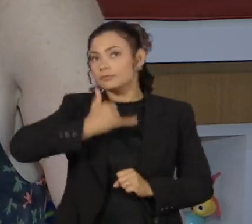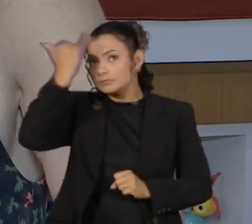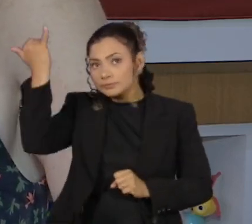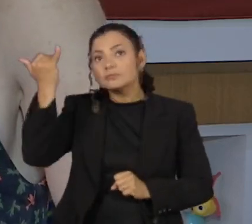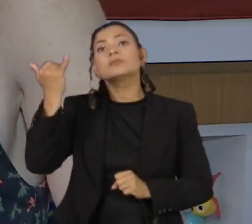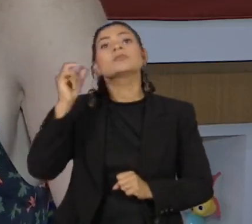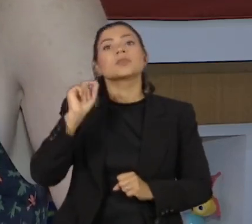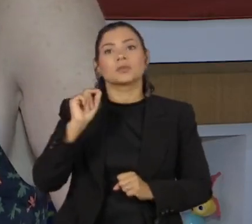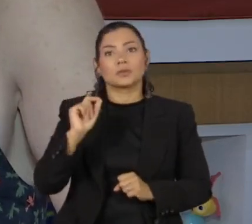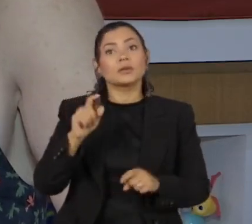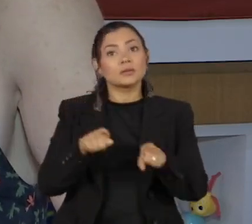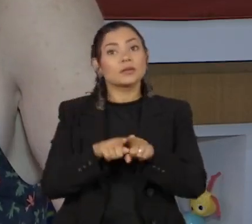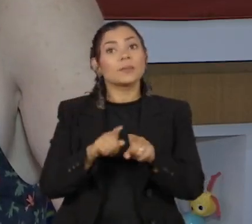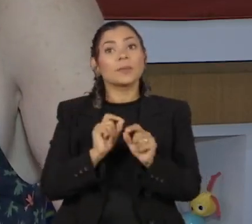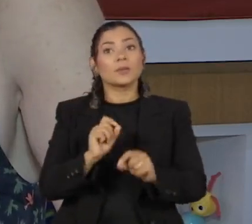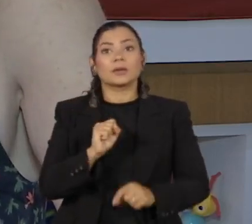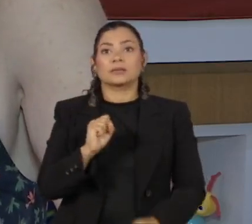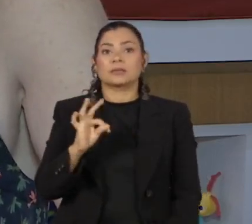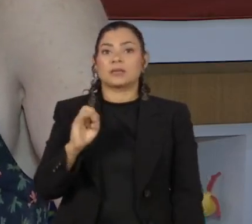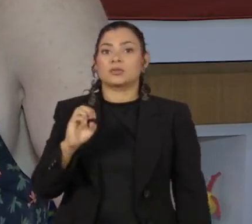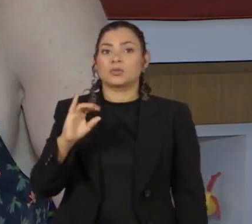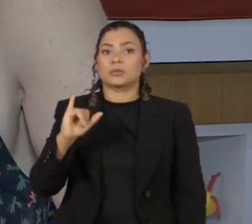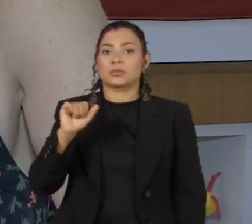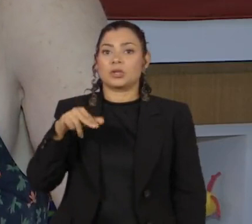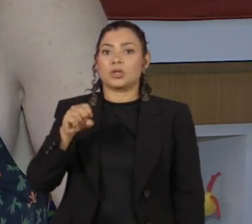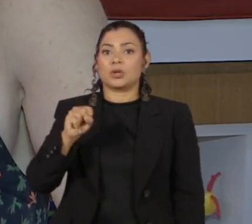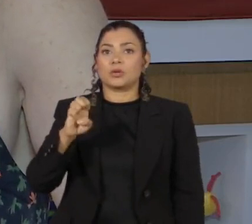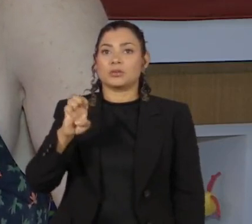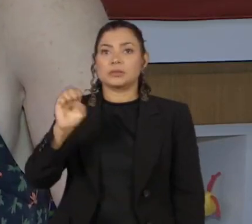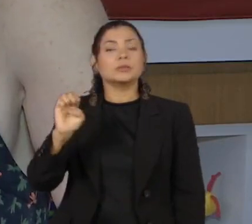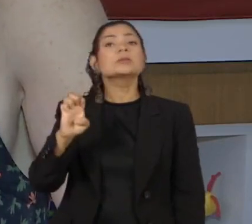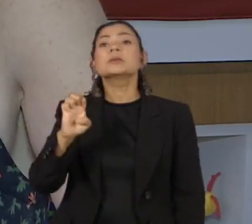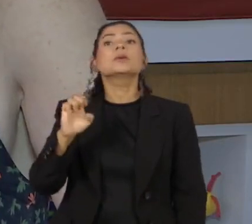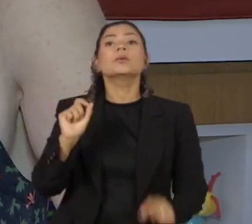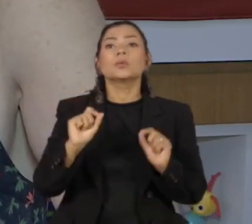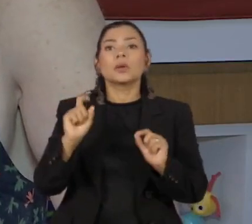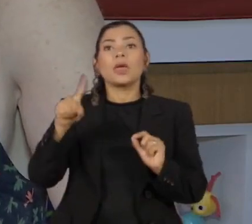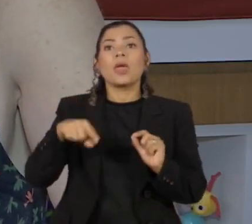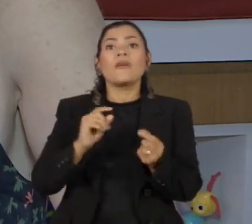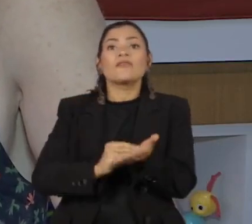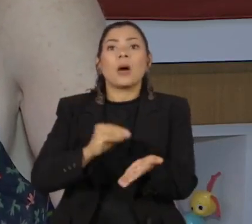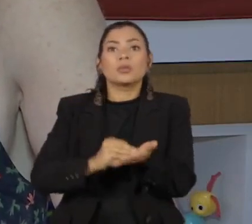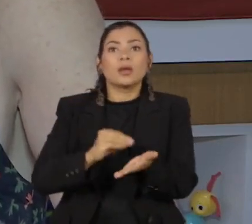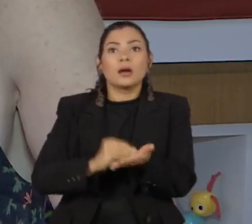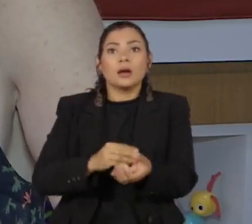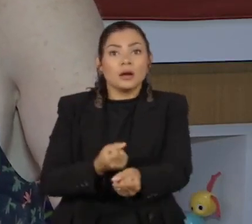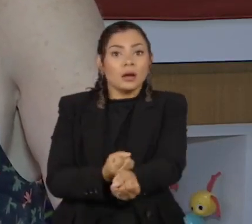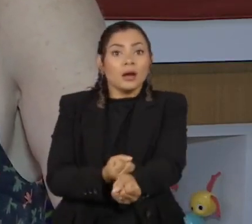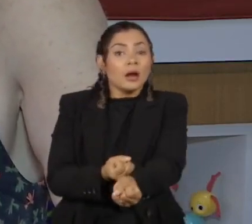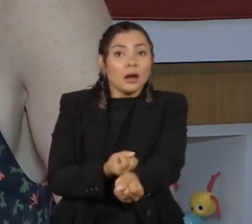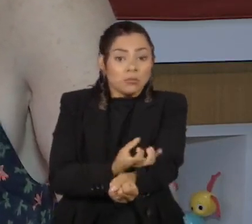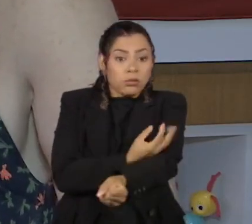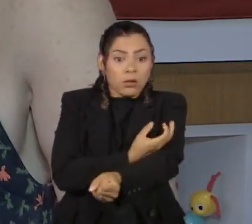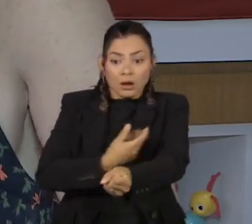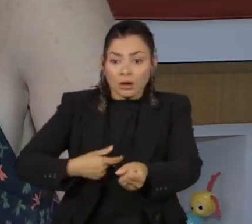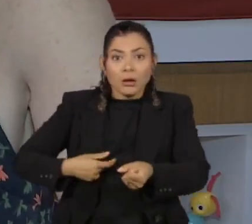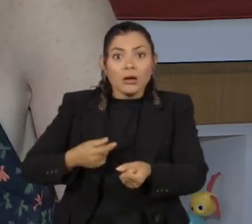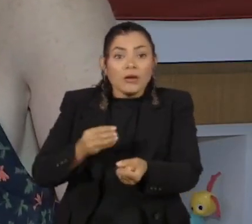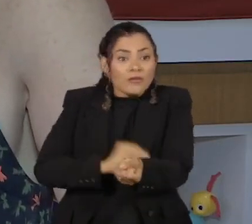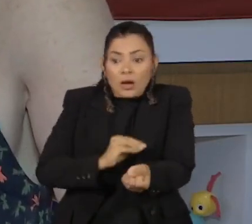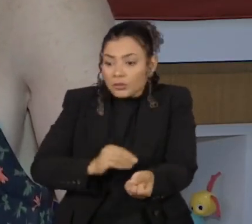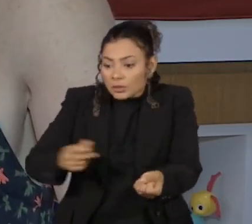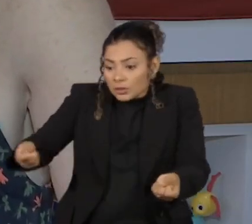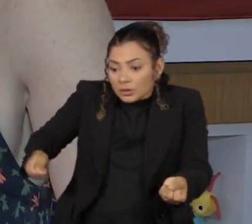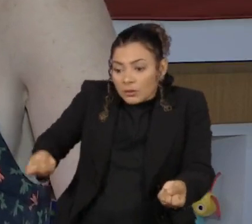um quadro chamado cetoacidose, que é uma desidratação, mas uma falta de insulina, levando a um